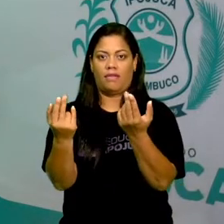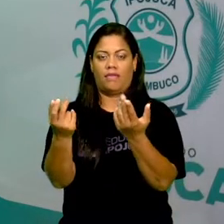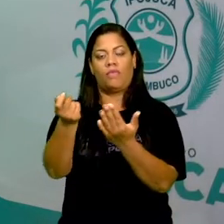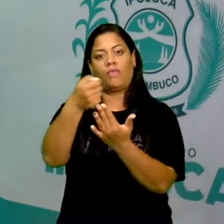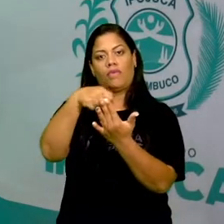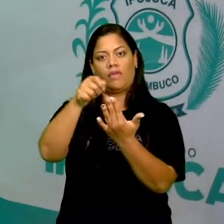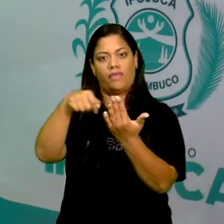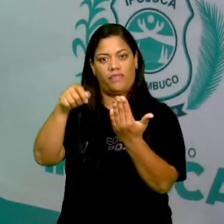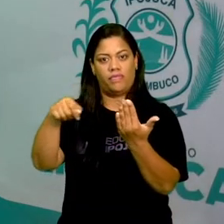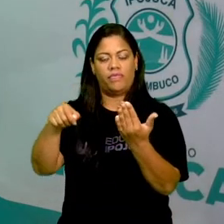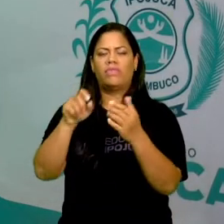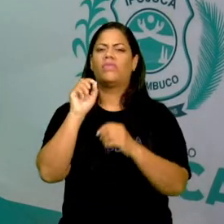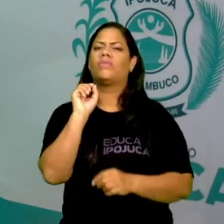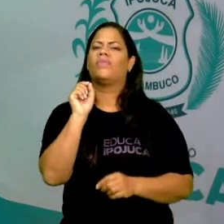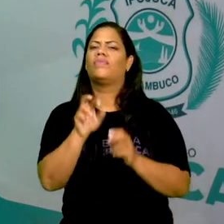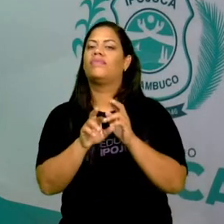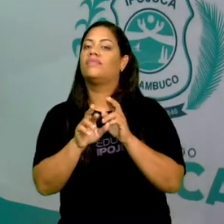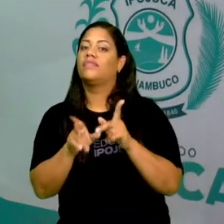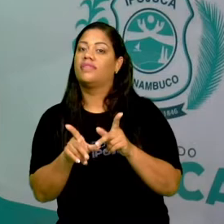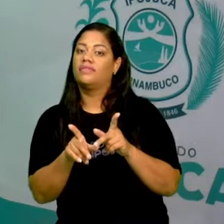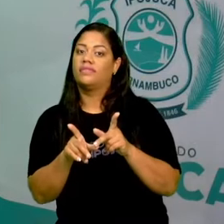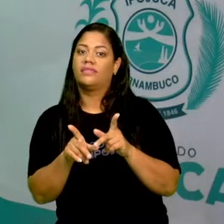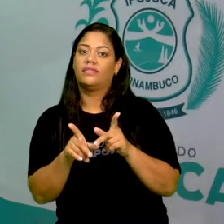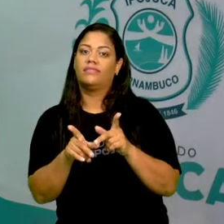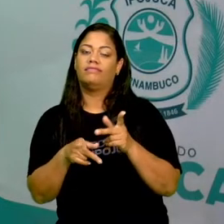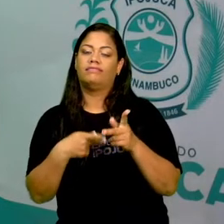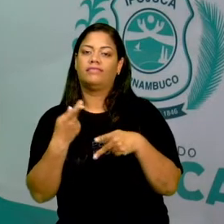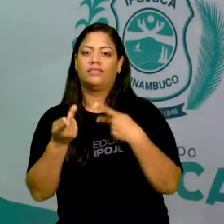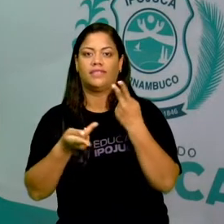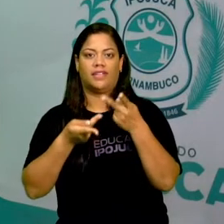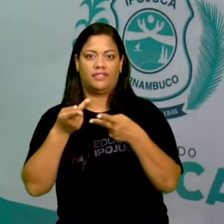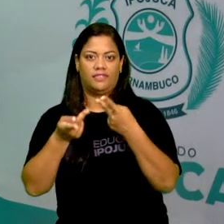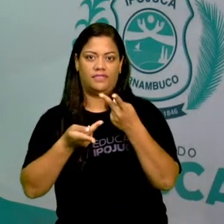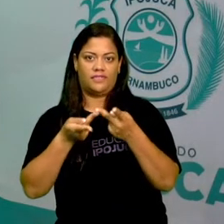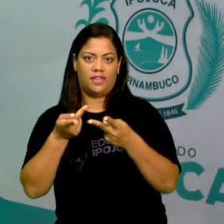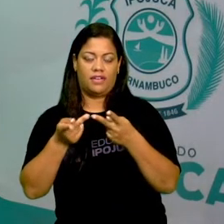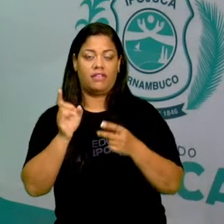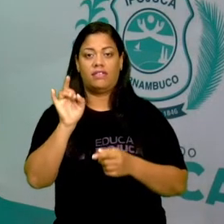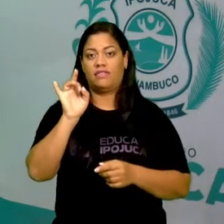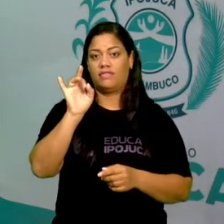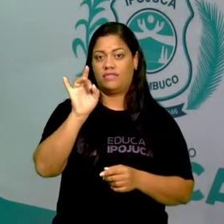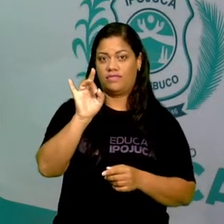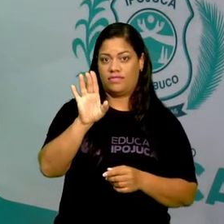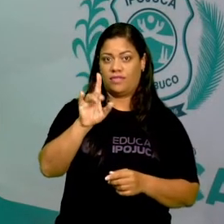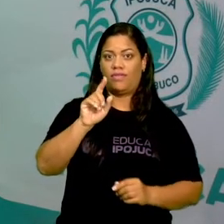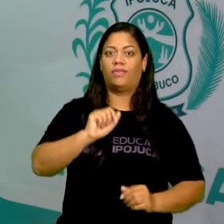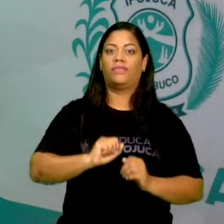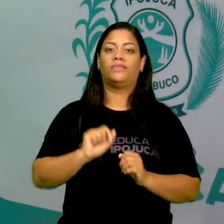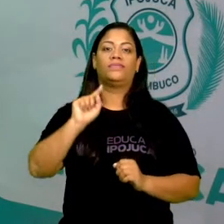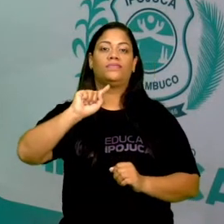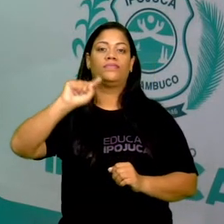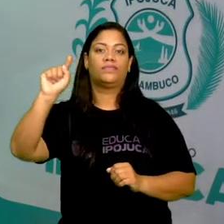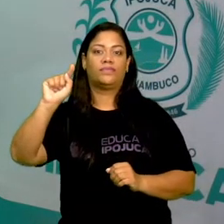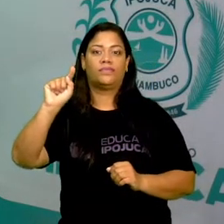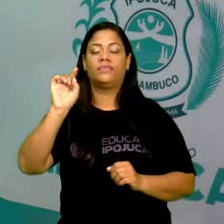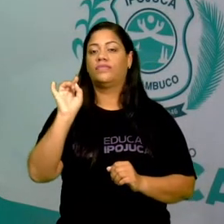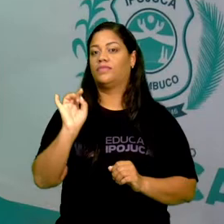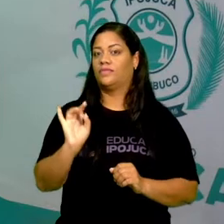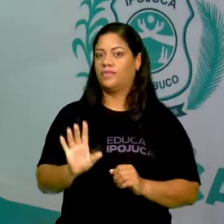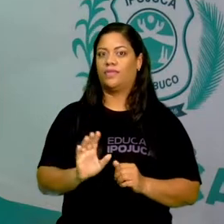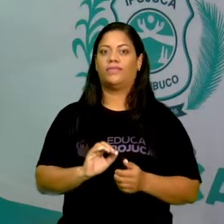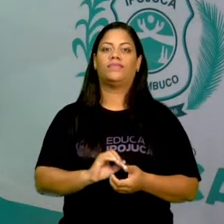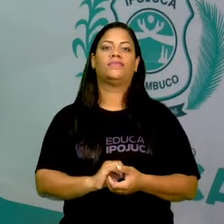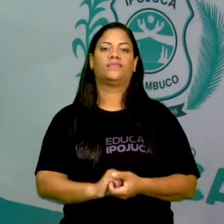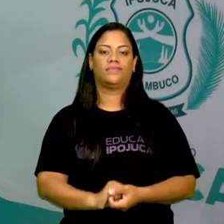O que vai diferenciar na pronúncia é apenas o acento agudo. O acento